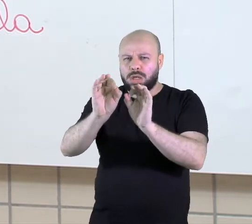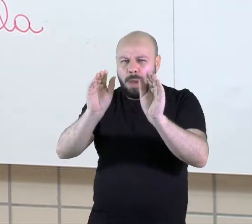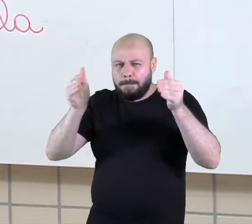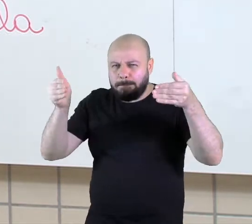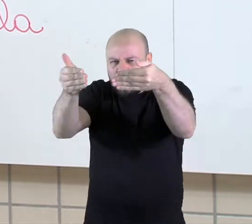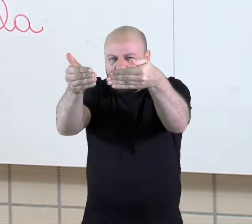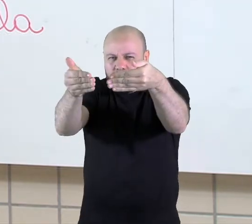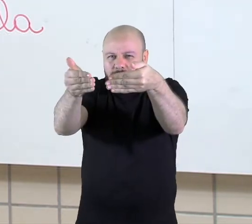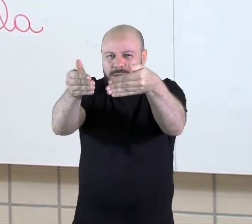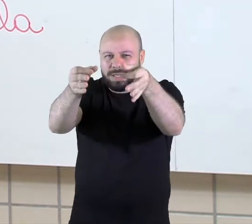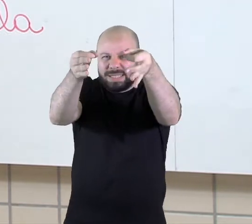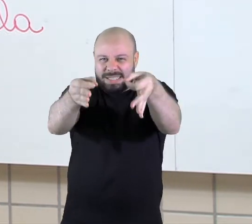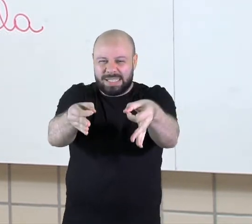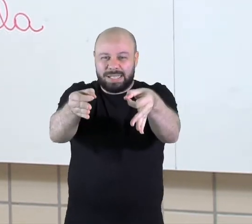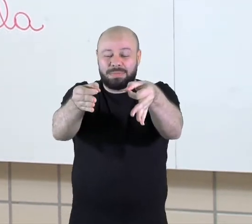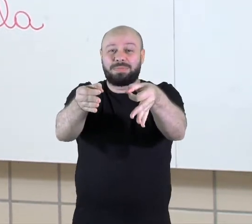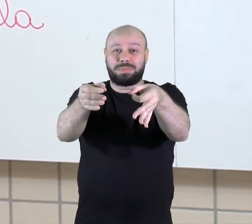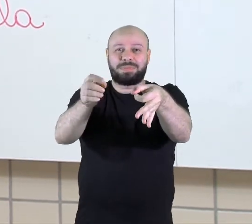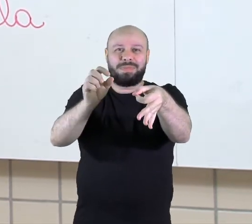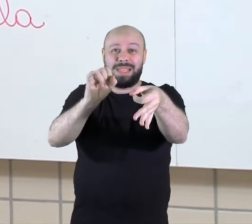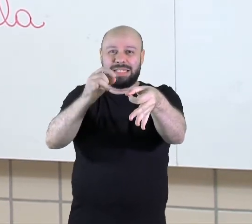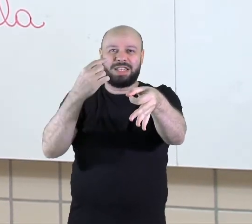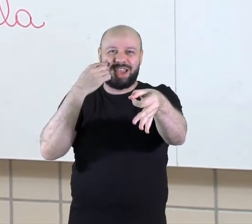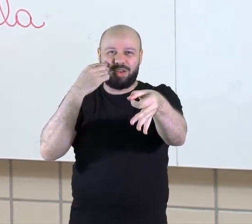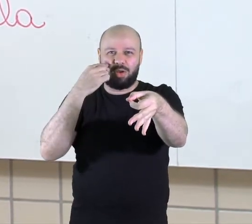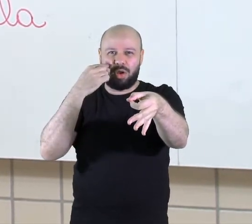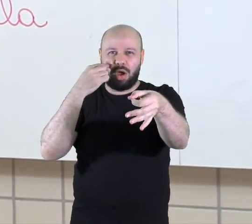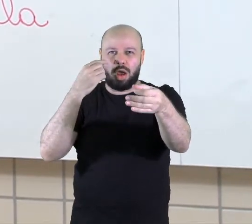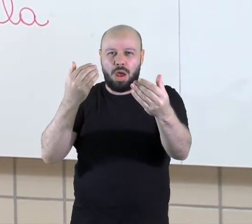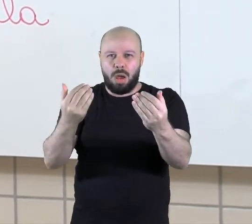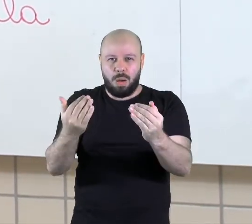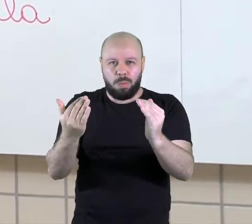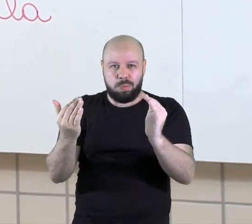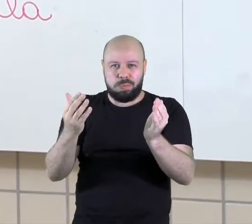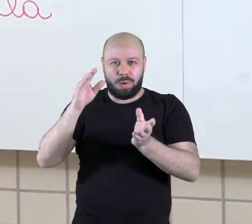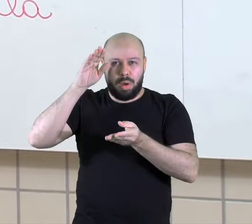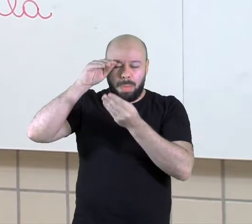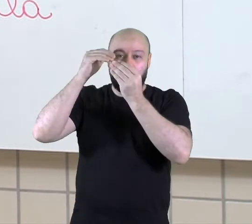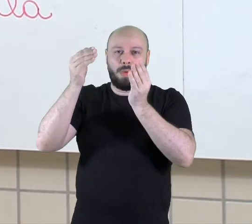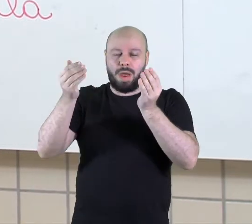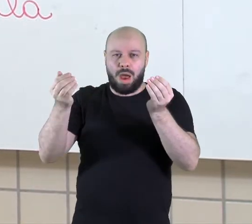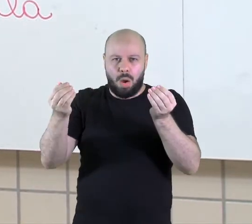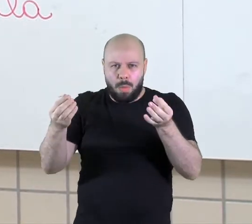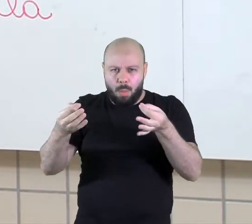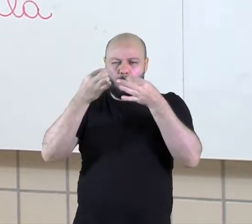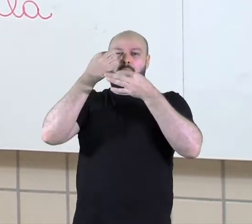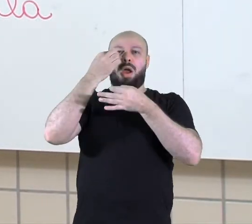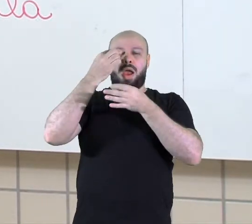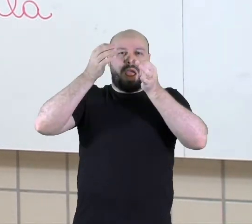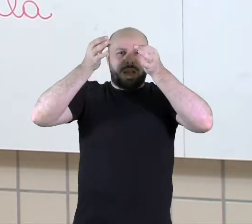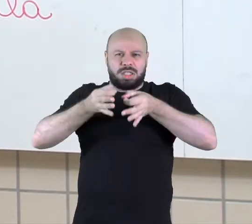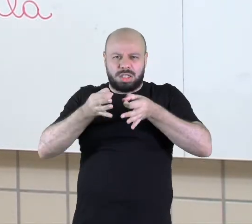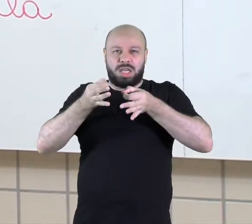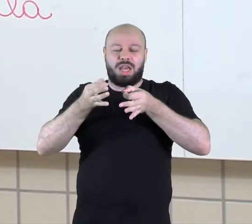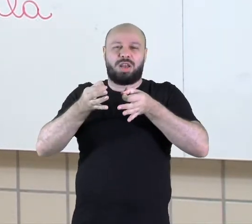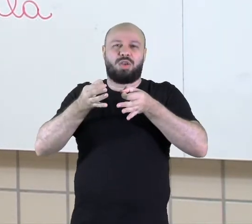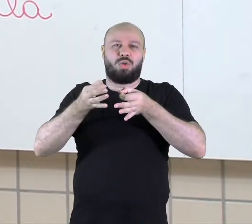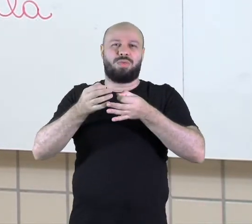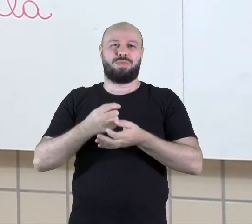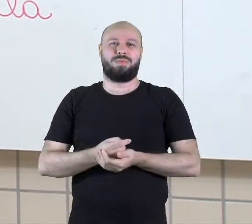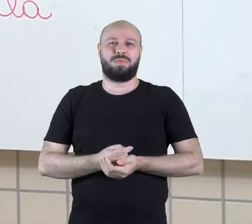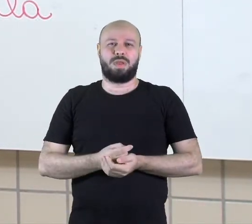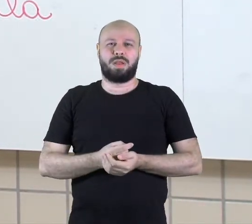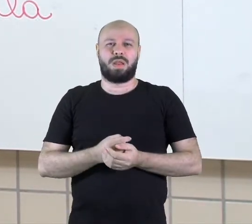diretamente na pupila. É onde eu vejo aquela luz branca vindo até a minha